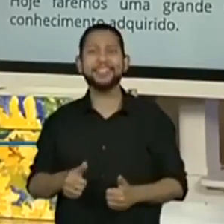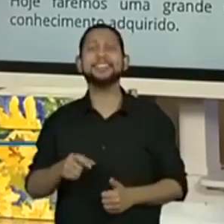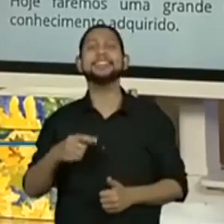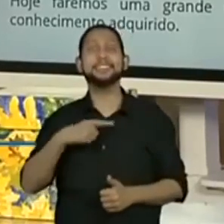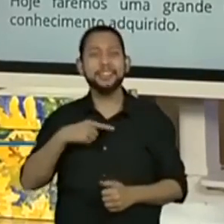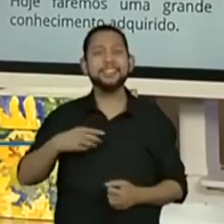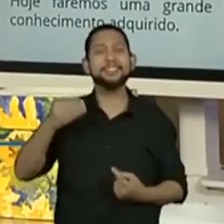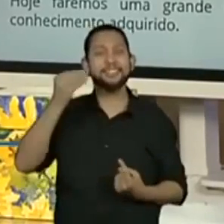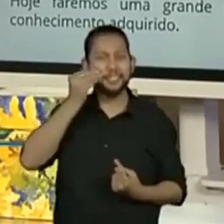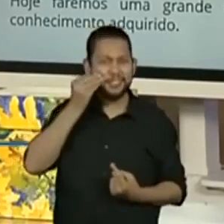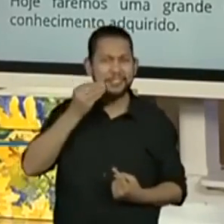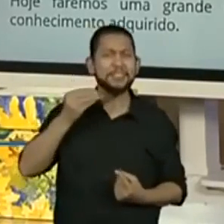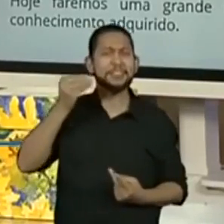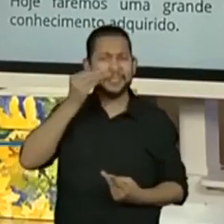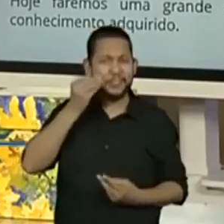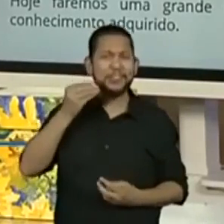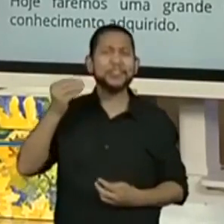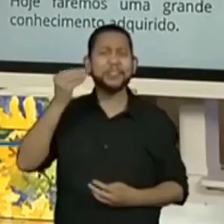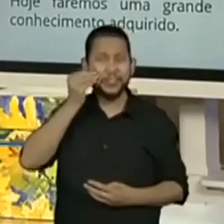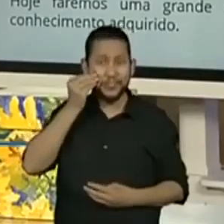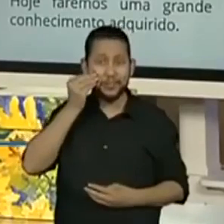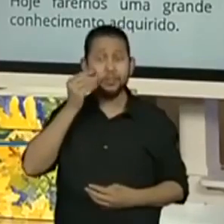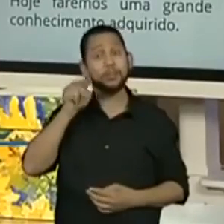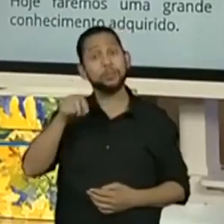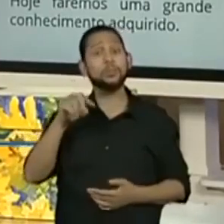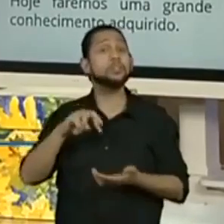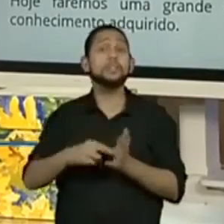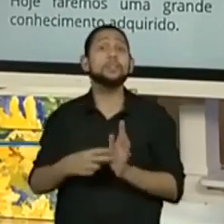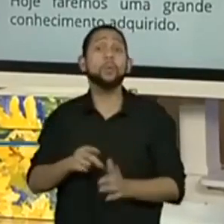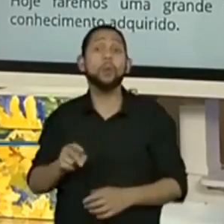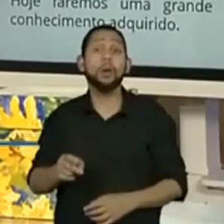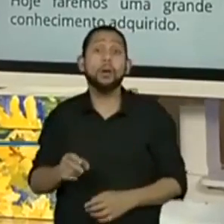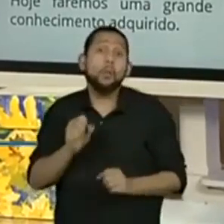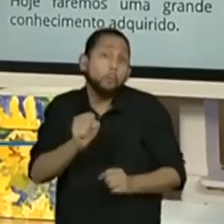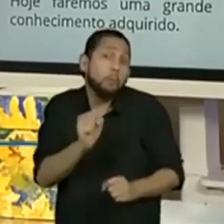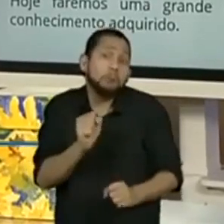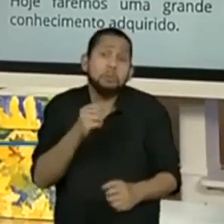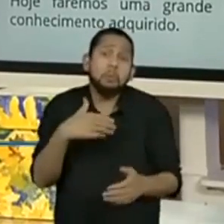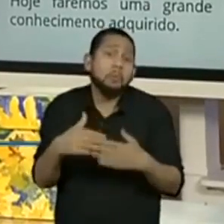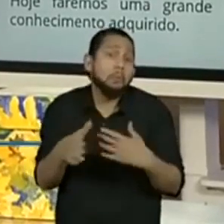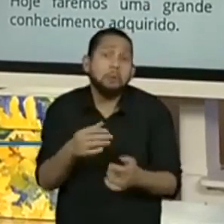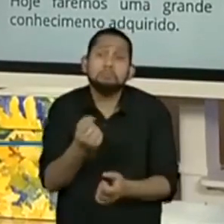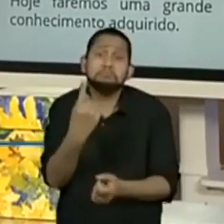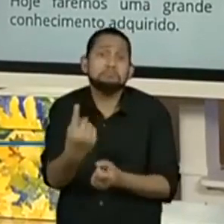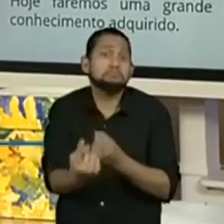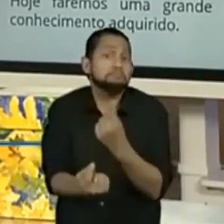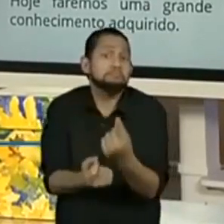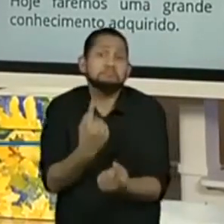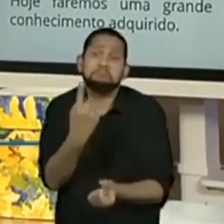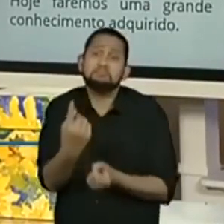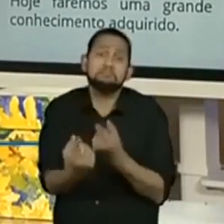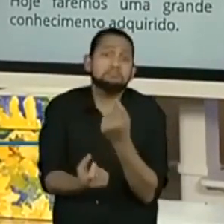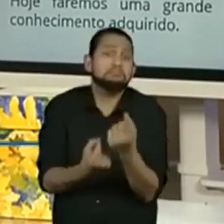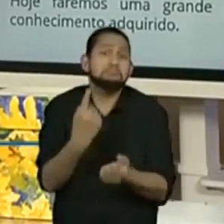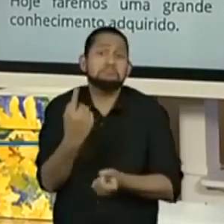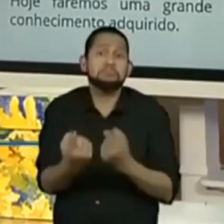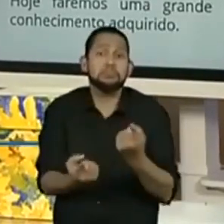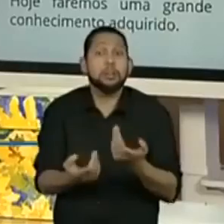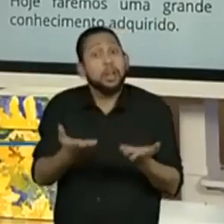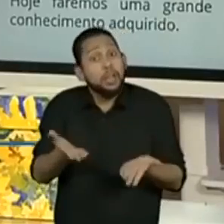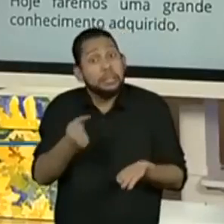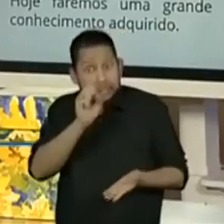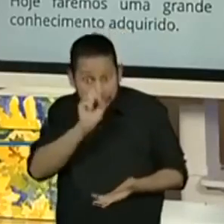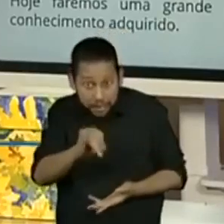experimento tem como nome fenômeno aleatório. Em um fenômeno aleatório, não podemos